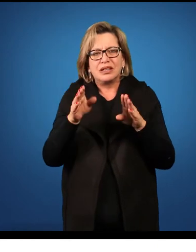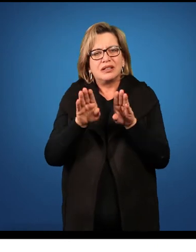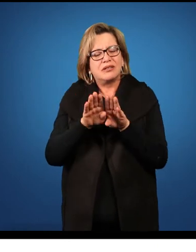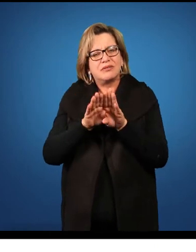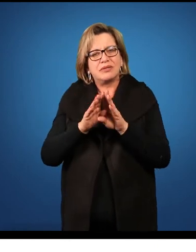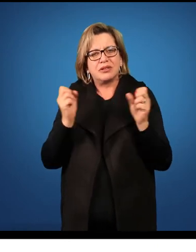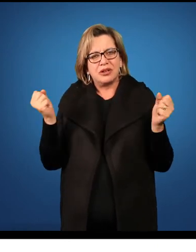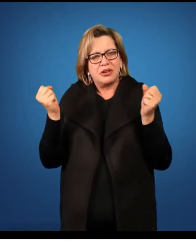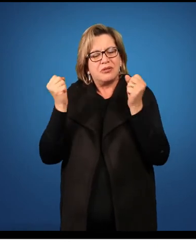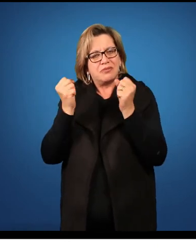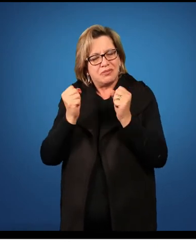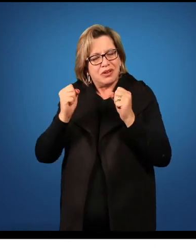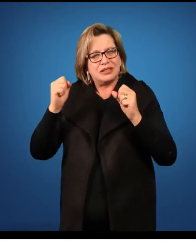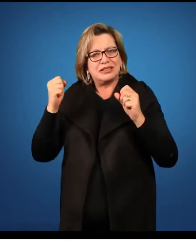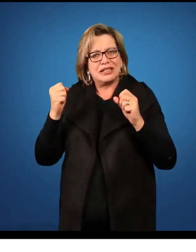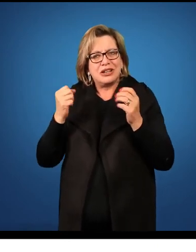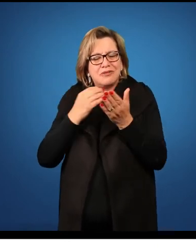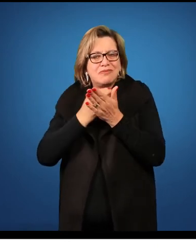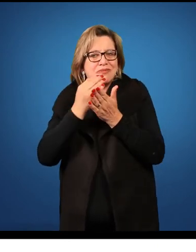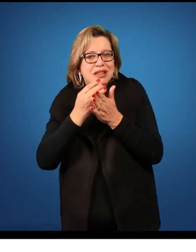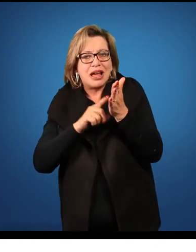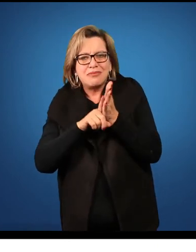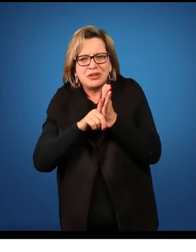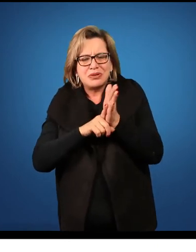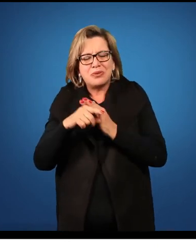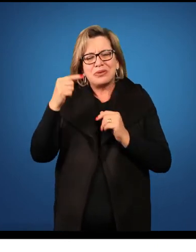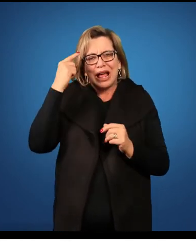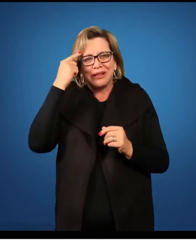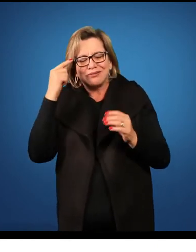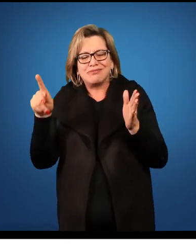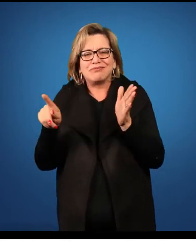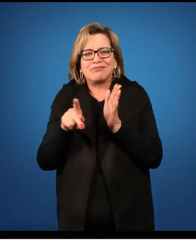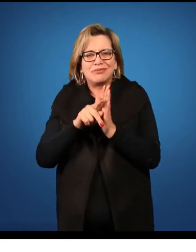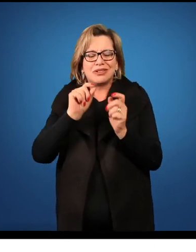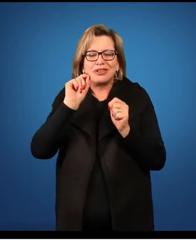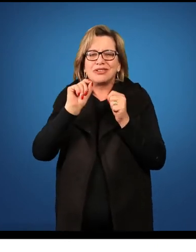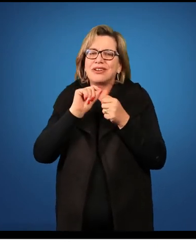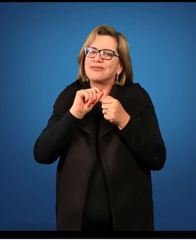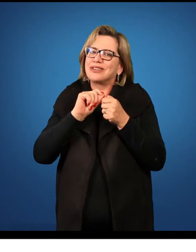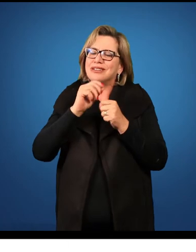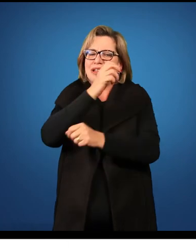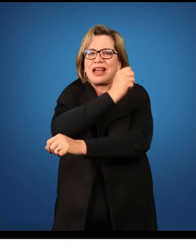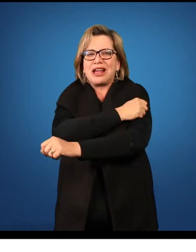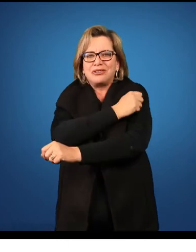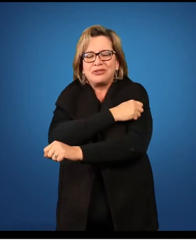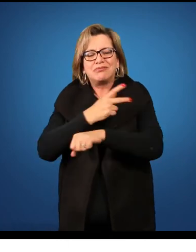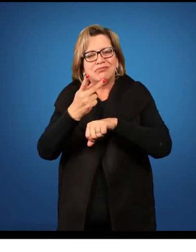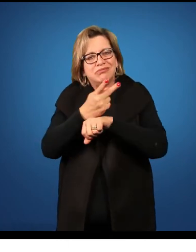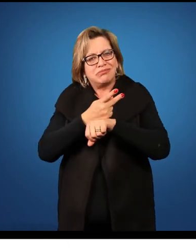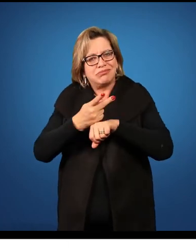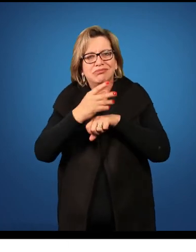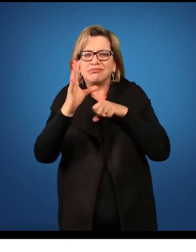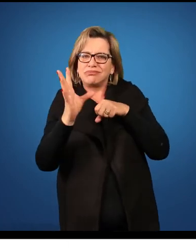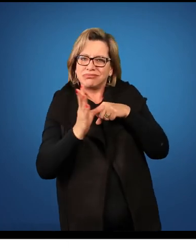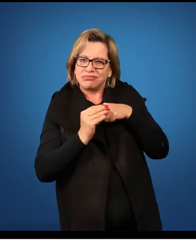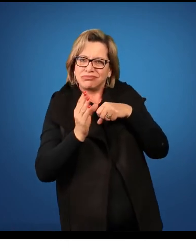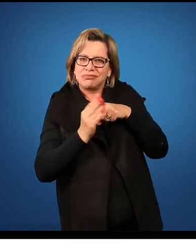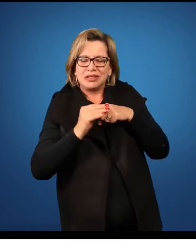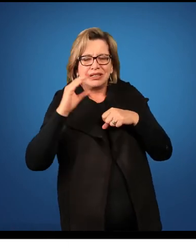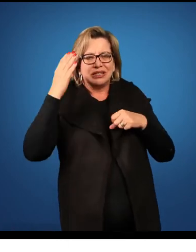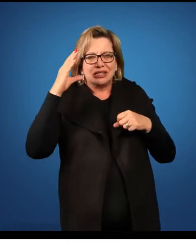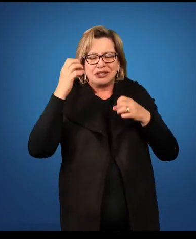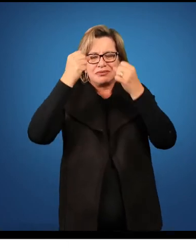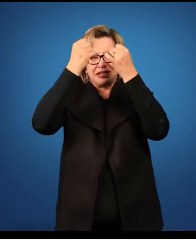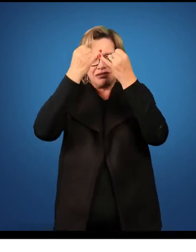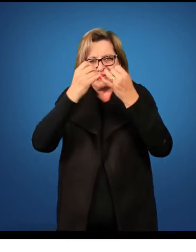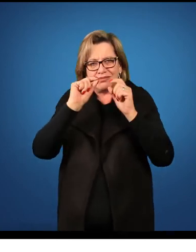pode gerar perguntas, questionamentos sobre esses fenômenos, o que vai levar ele a procurar conhecimento científico para explicar